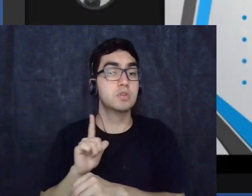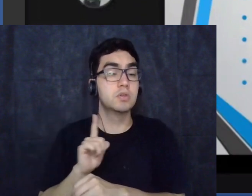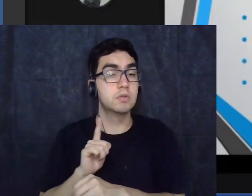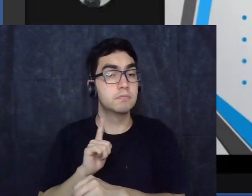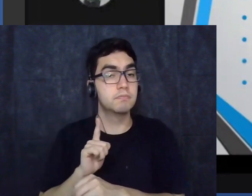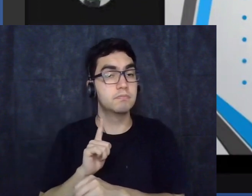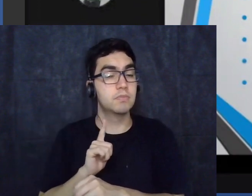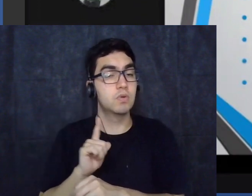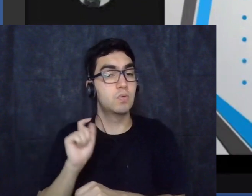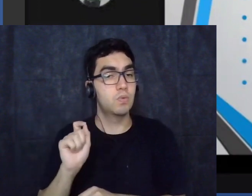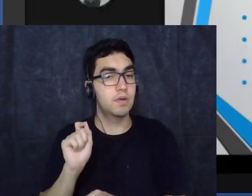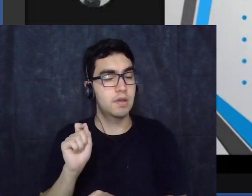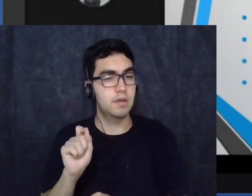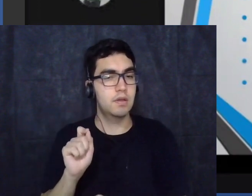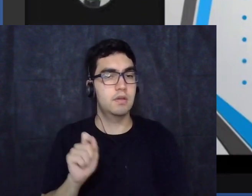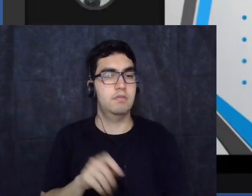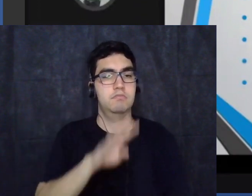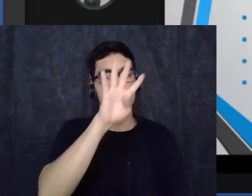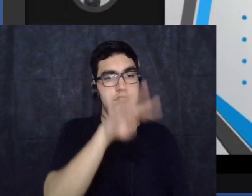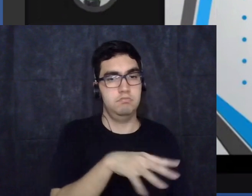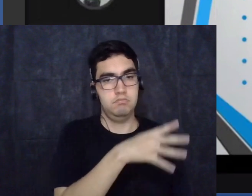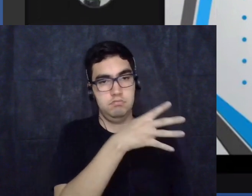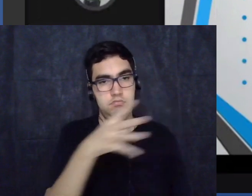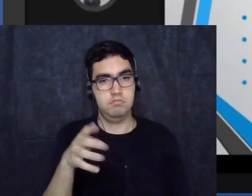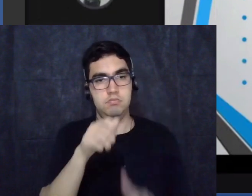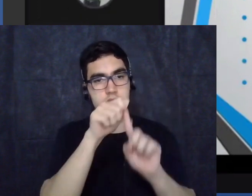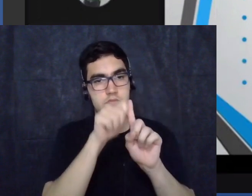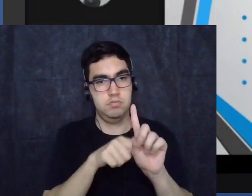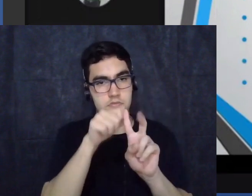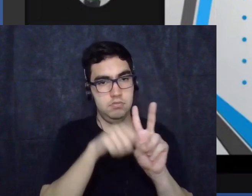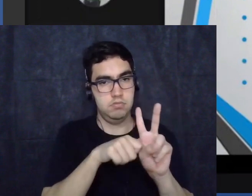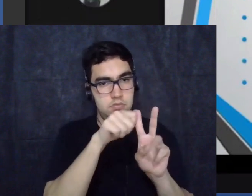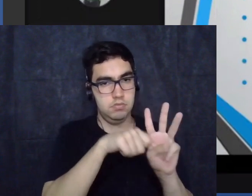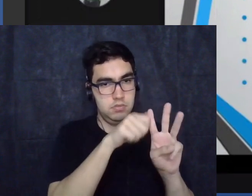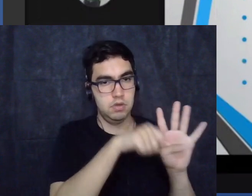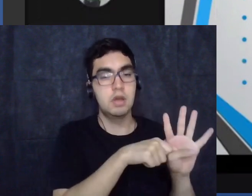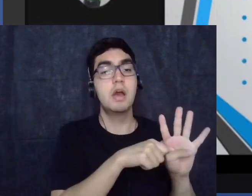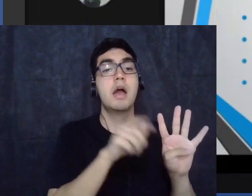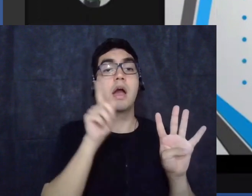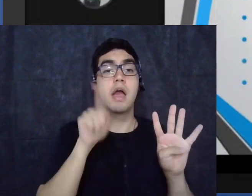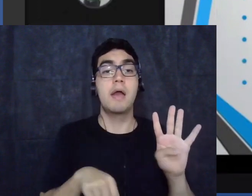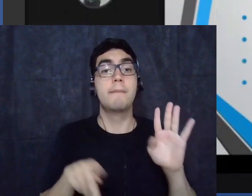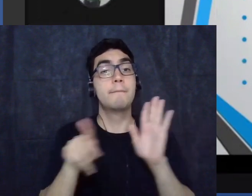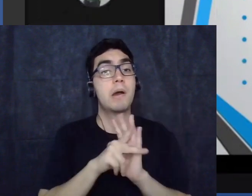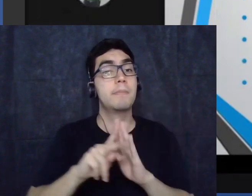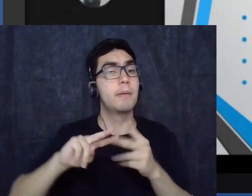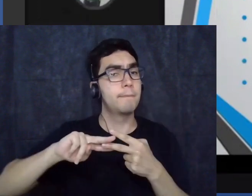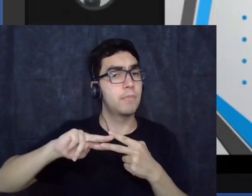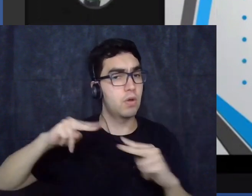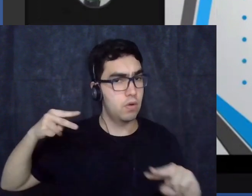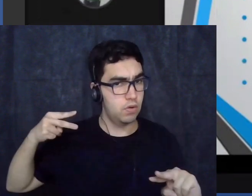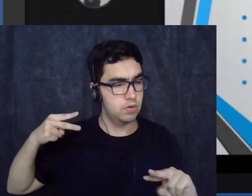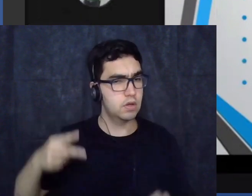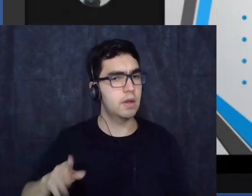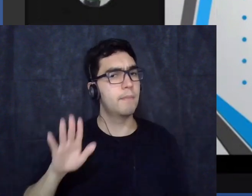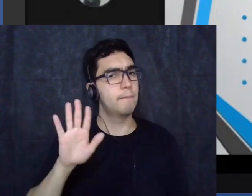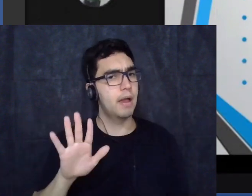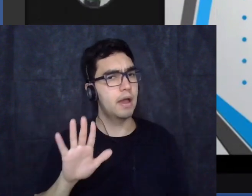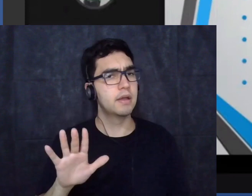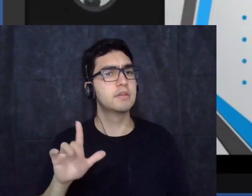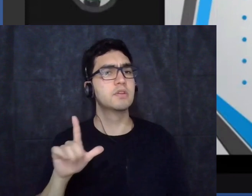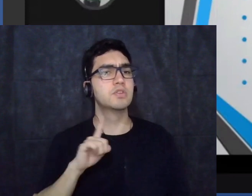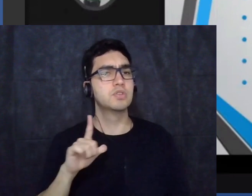biológica agenda biológica essa discutida por médicos